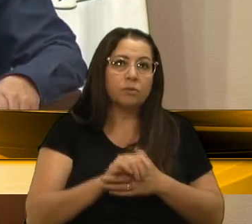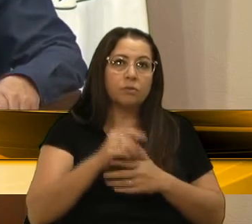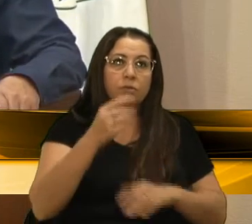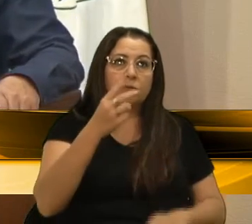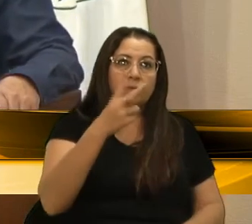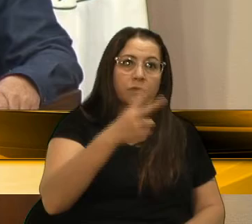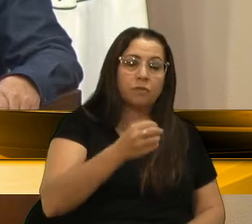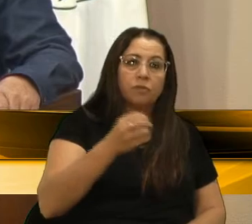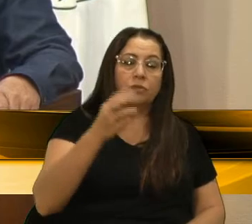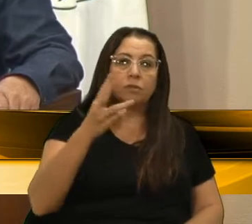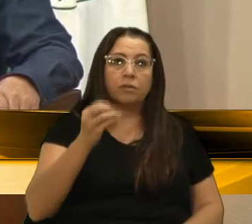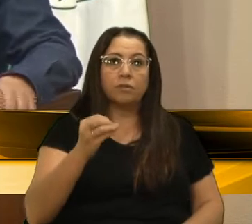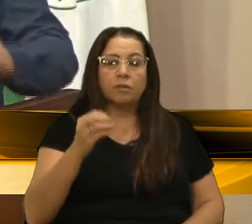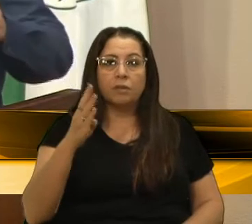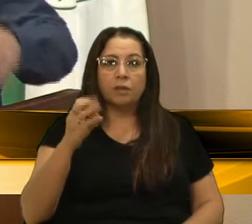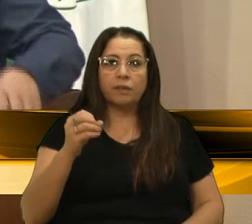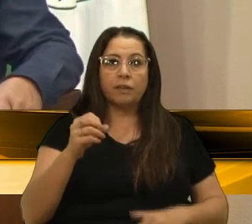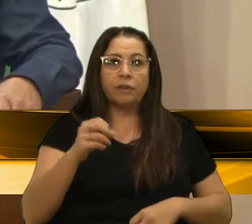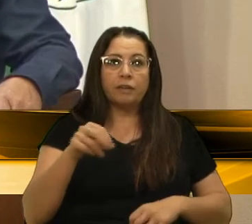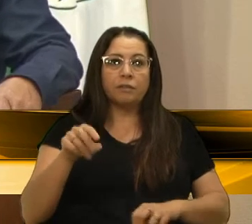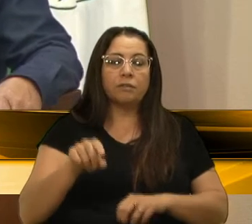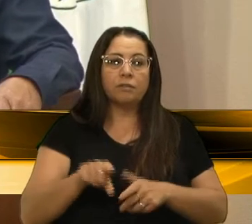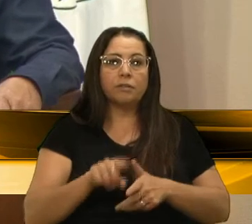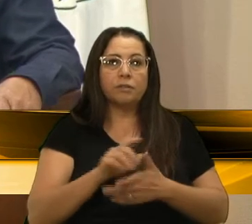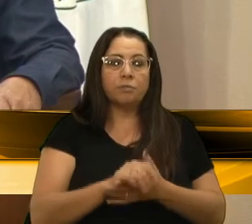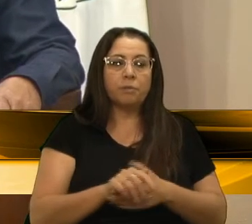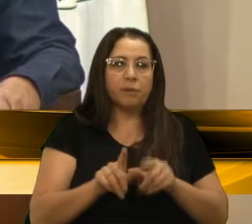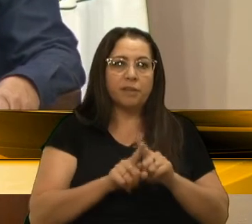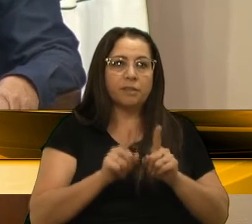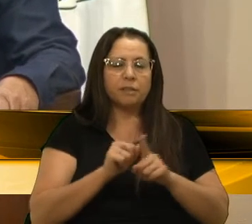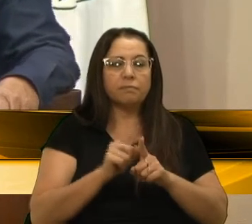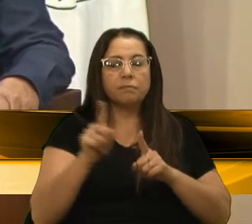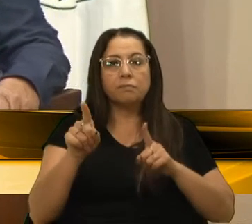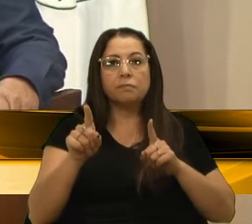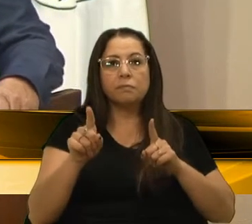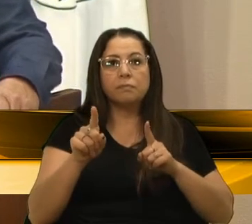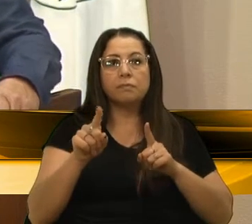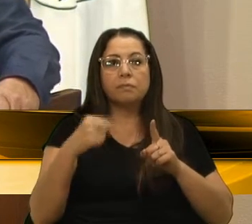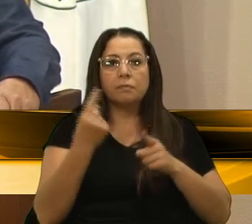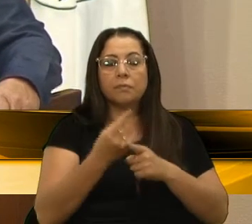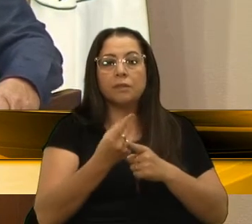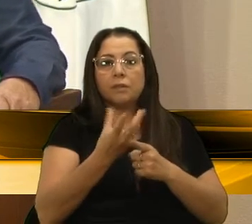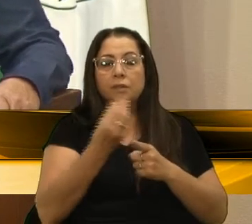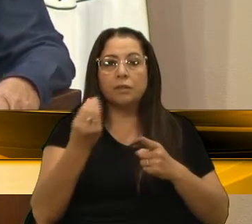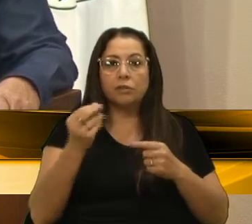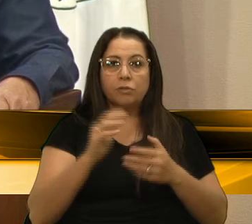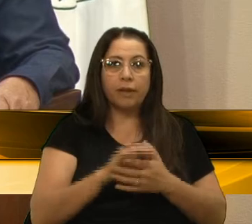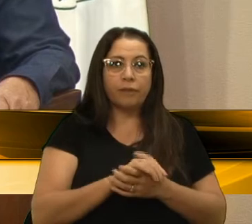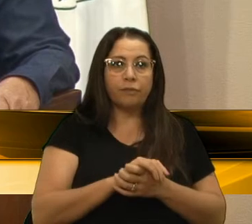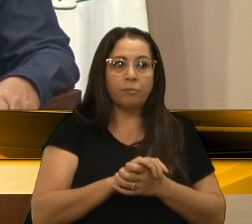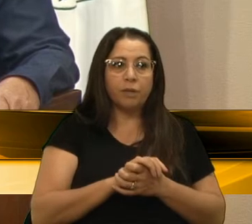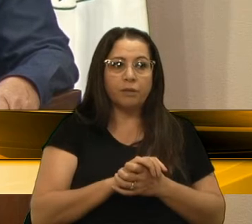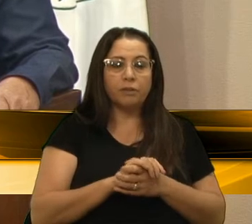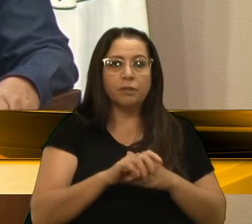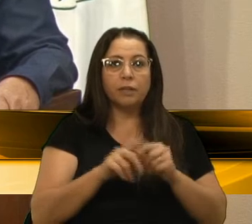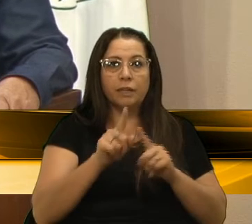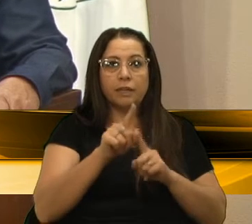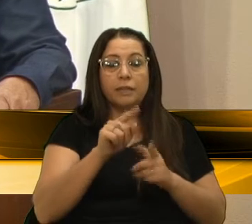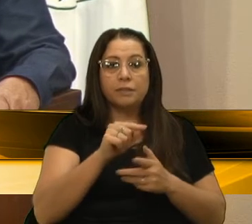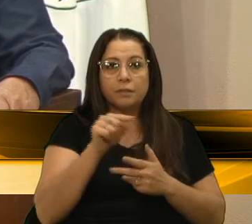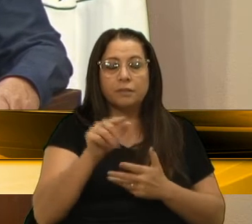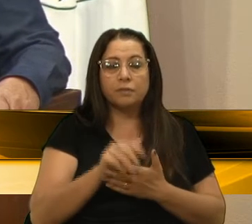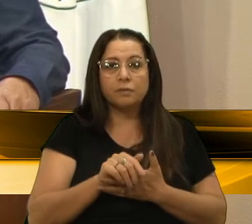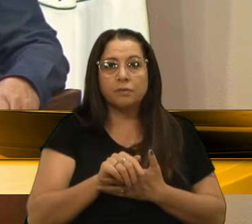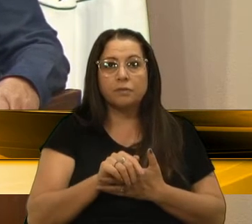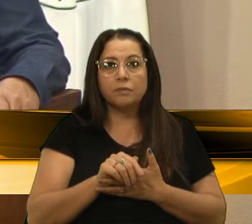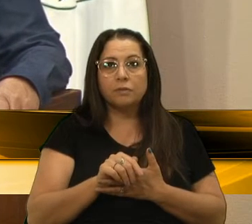aqui é 20, aqui tem travessia, aqui não tem, então assim, tipo de servidores que, muitos desses tem no nosso